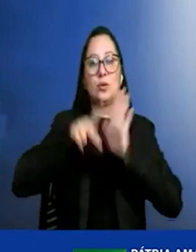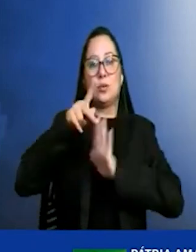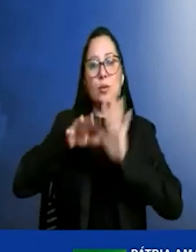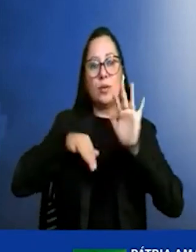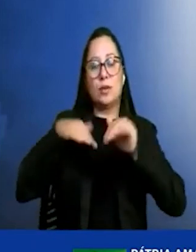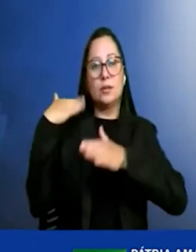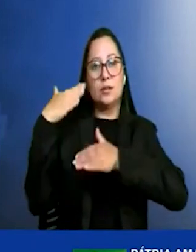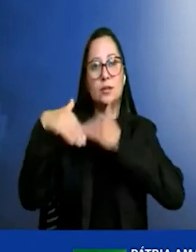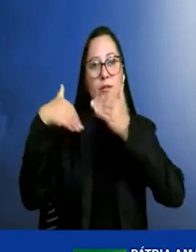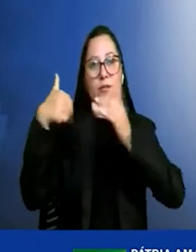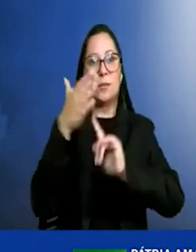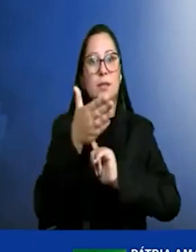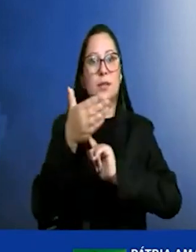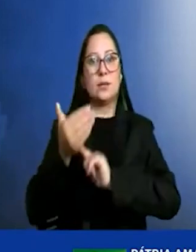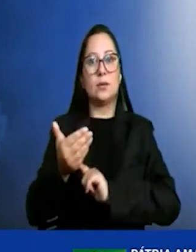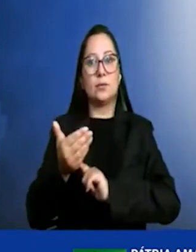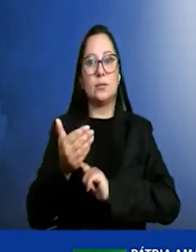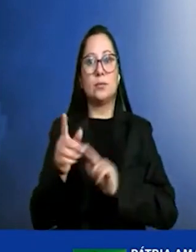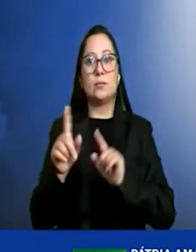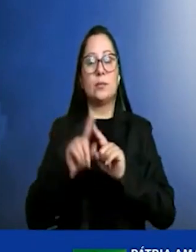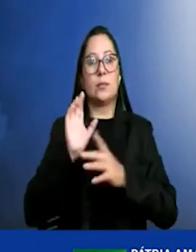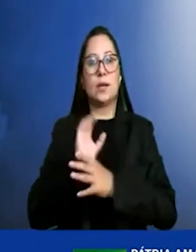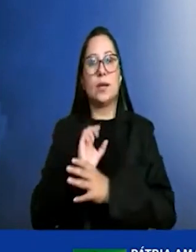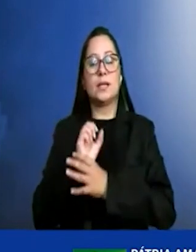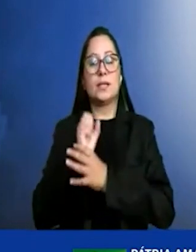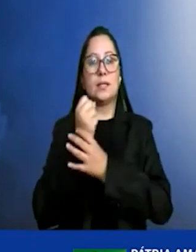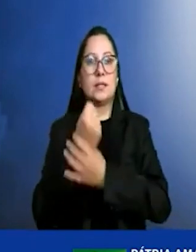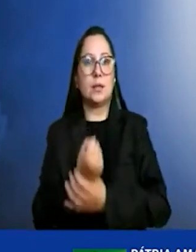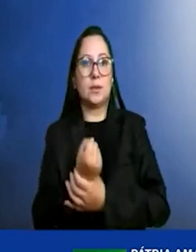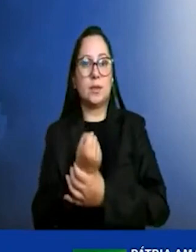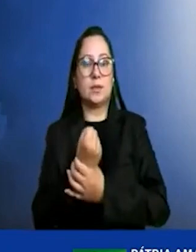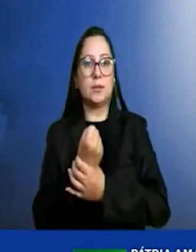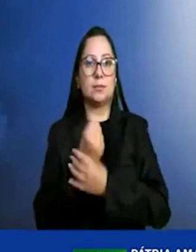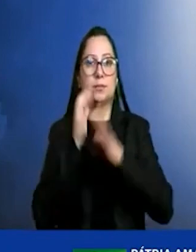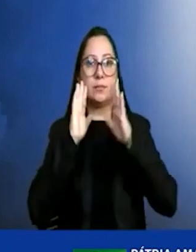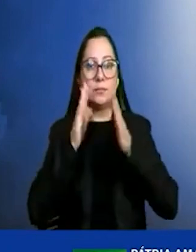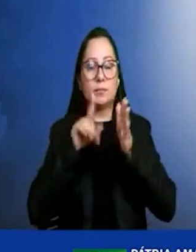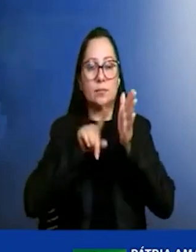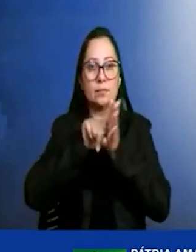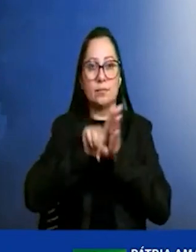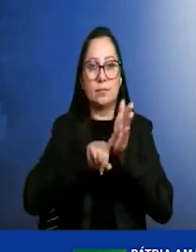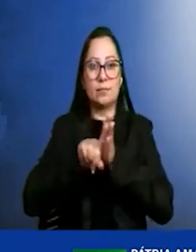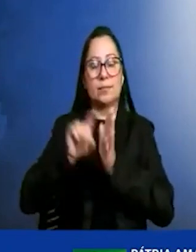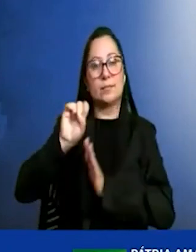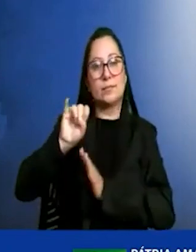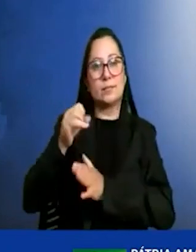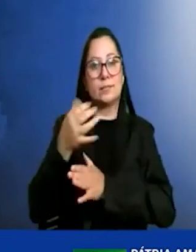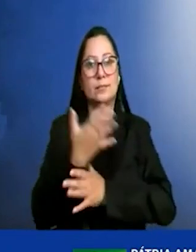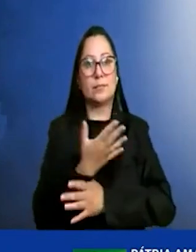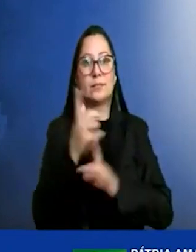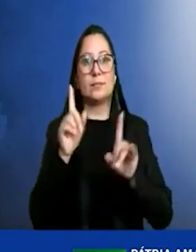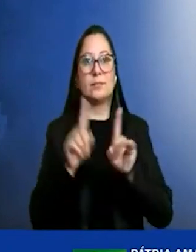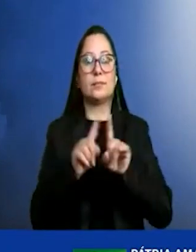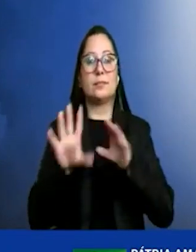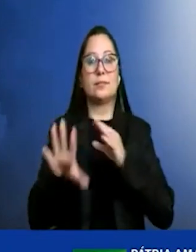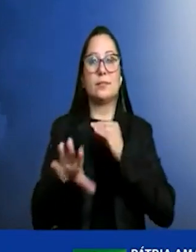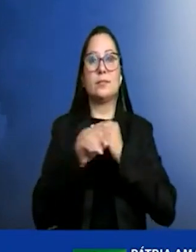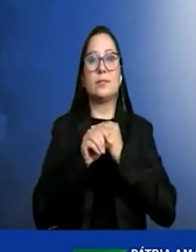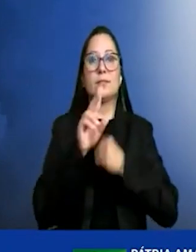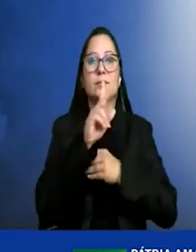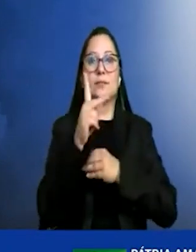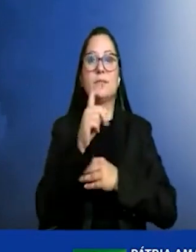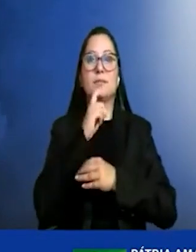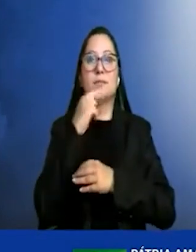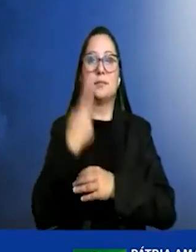tecnológico e de segurança para a pesquisa a inovação e o incremento do hidrogênio verde no Brasil